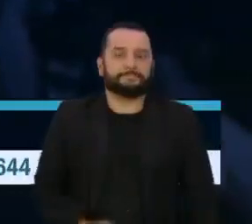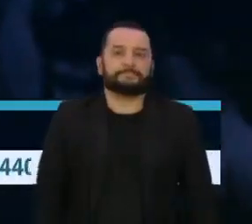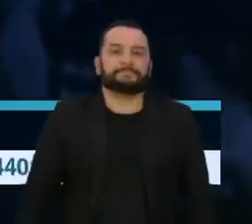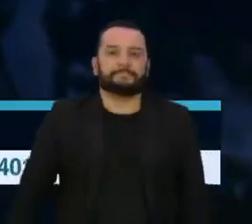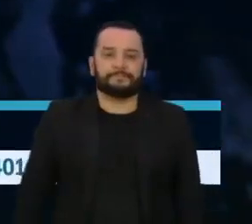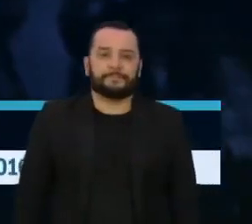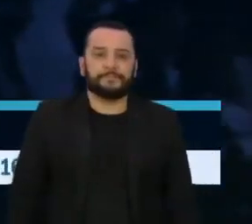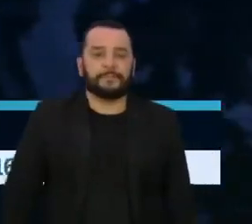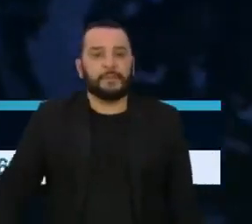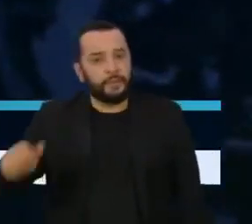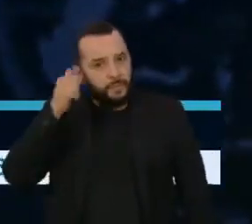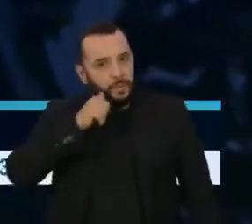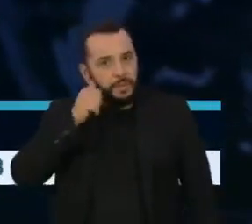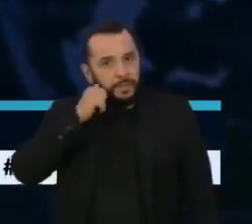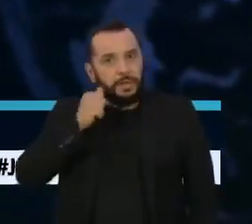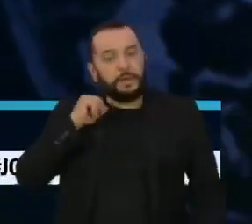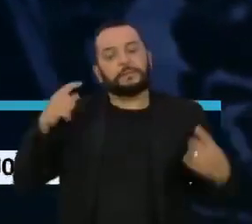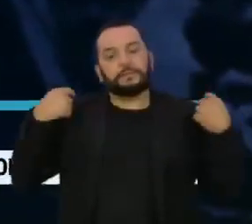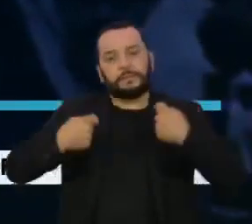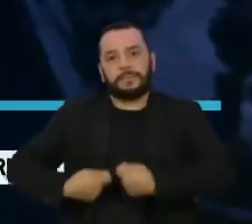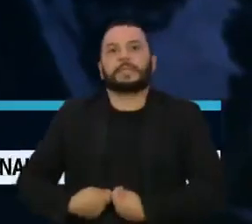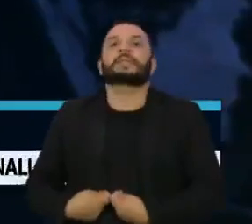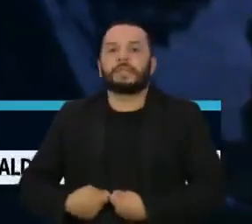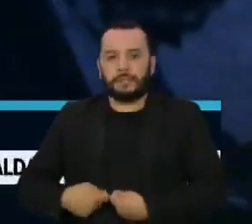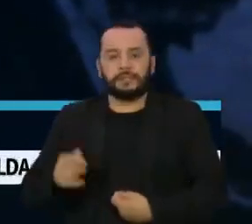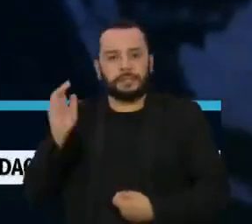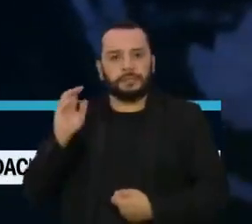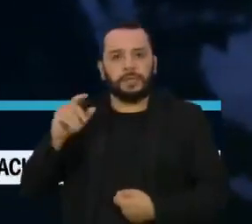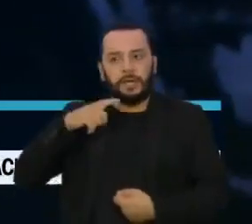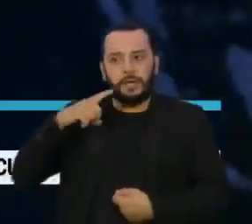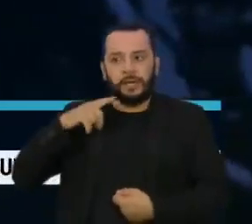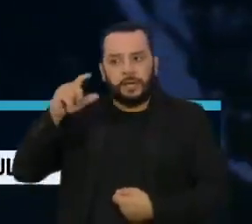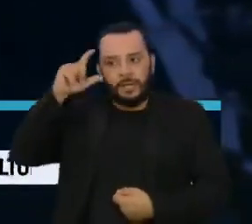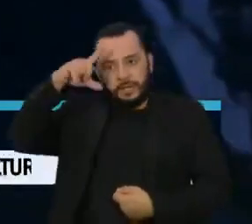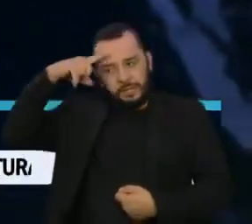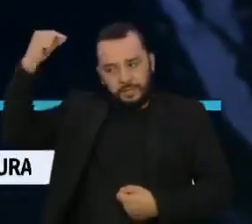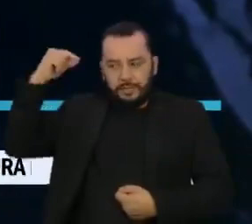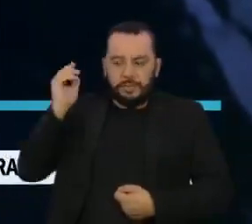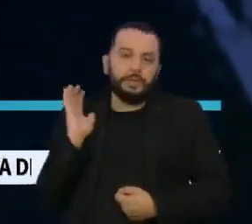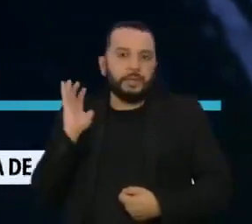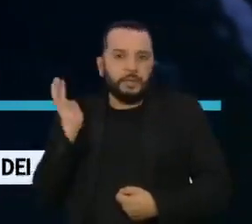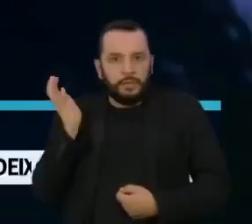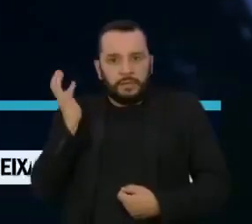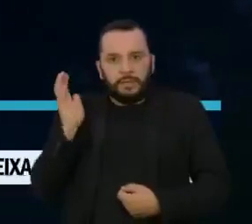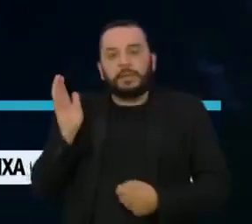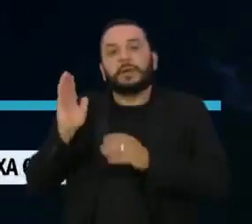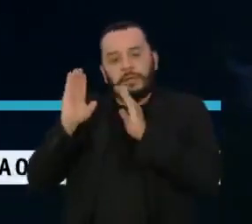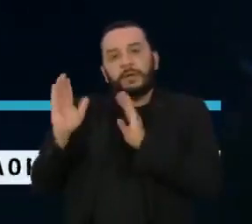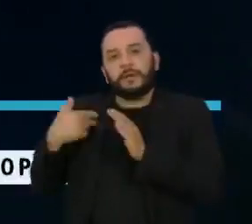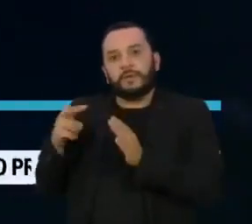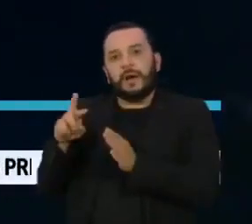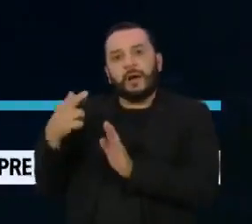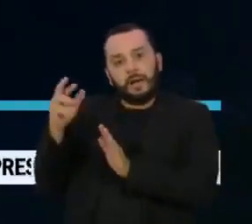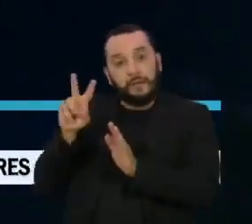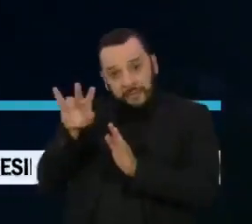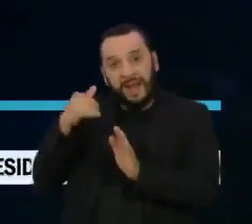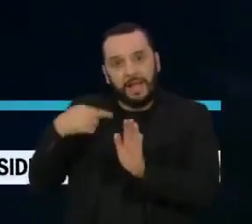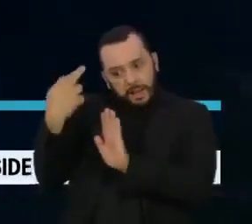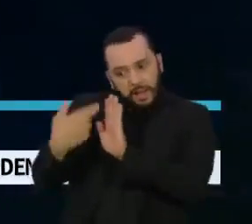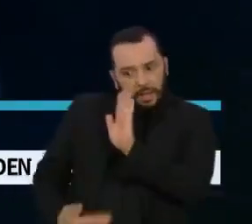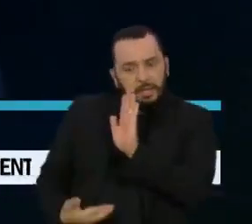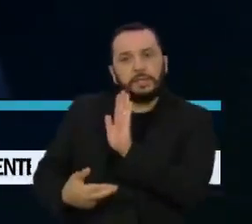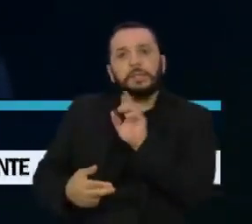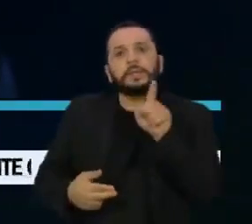A ministra do Supremo Tribunal Federal, Rosa Weber, será a relatora da ação apresentada por governadores contra as convocações